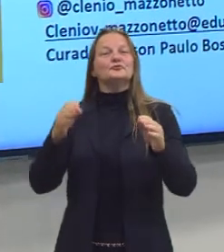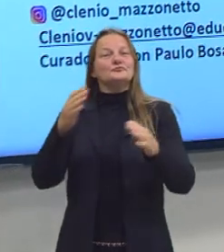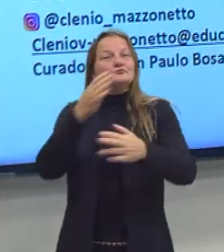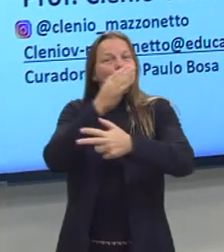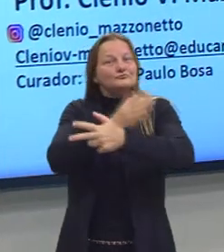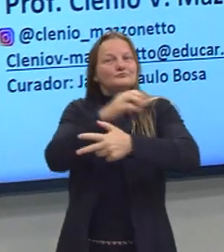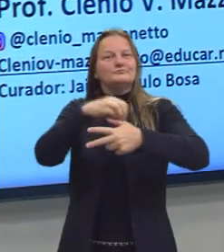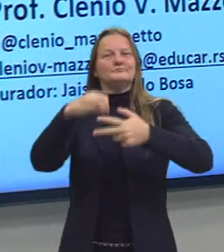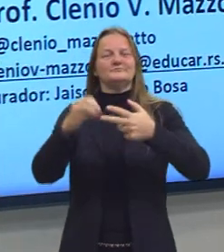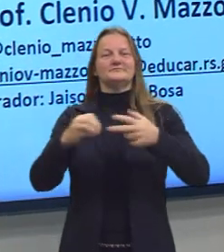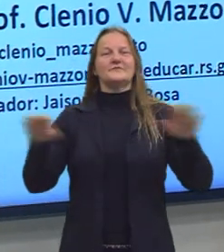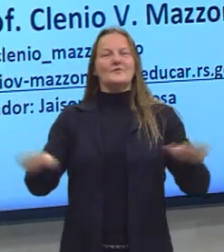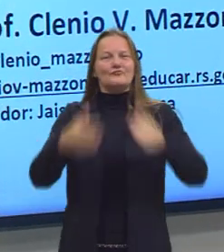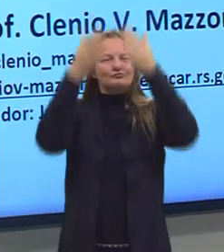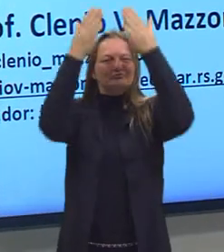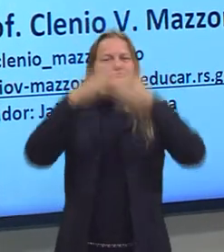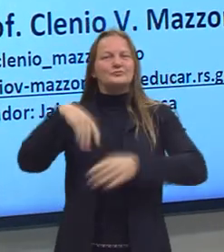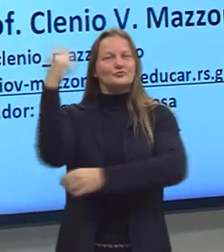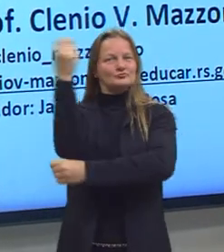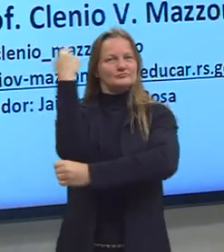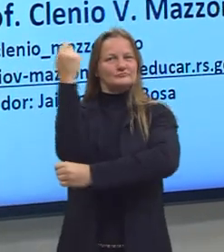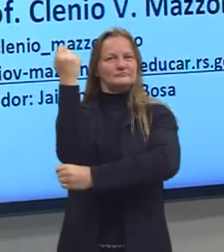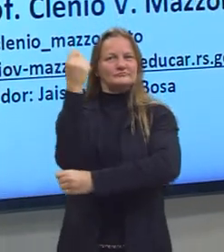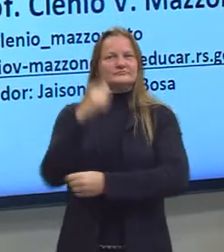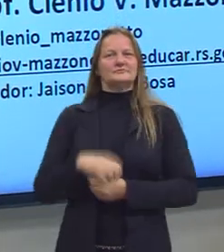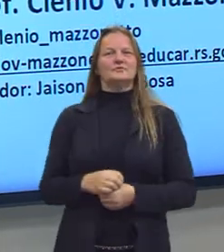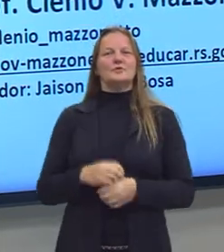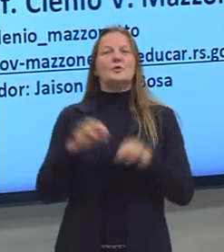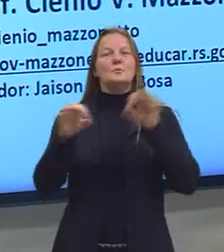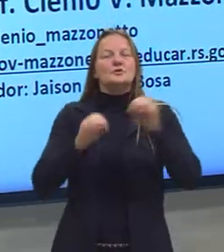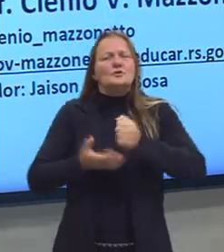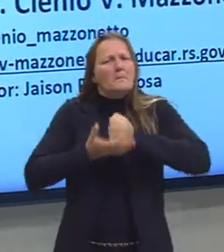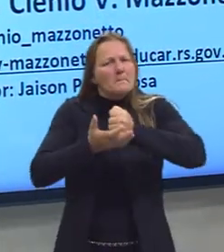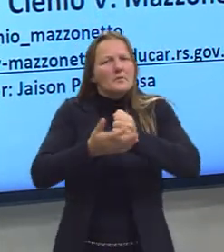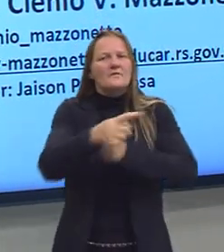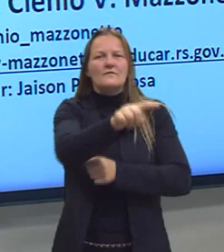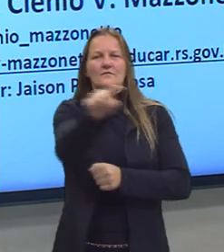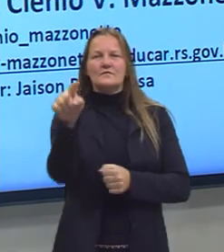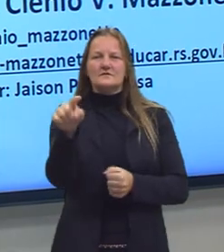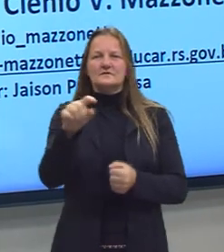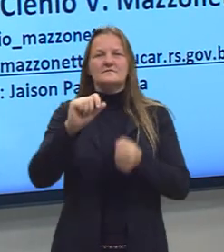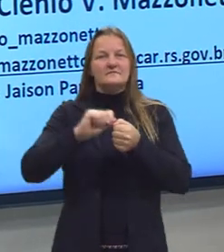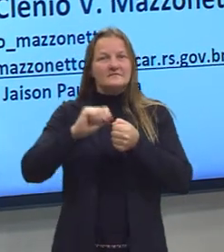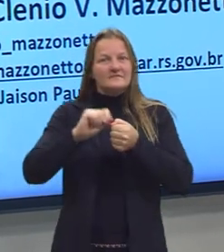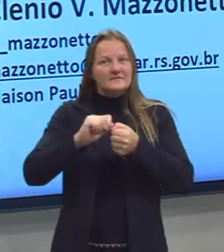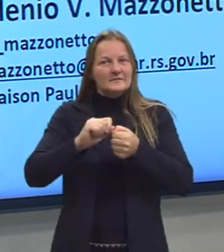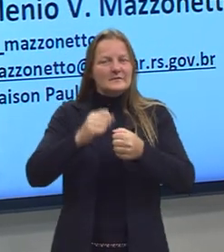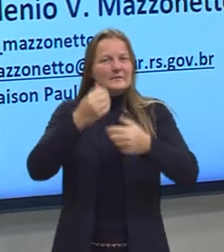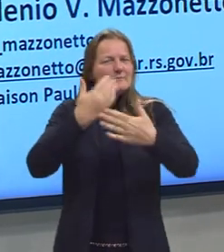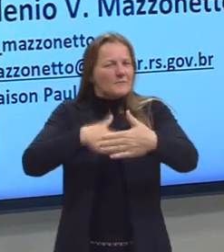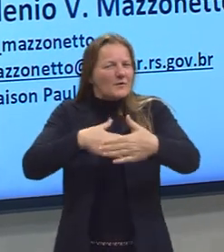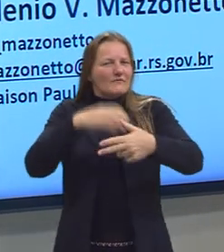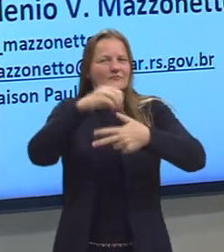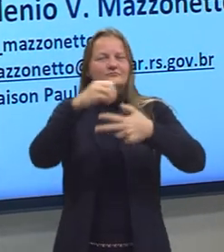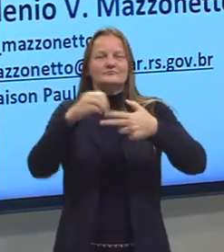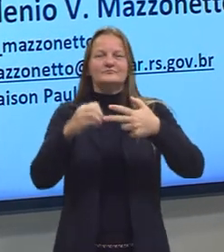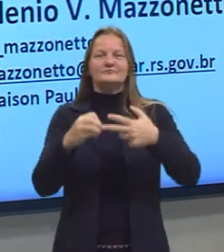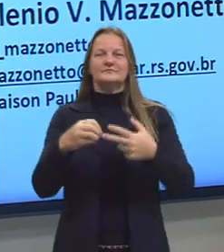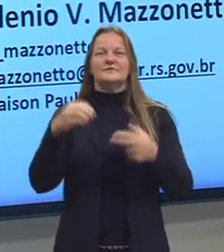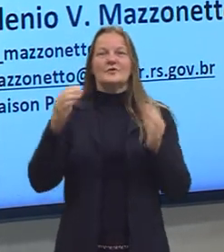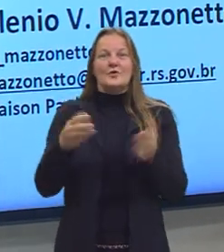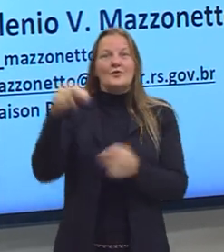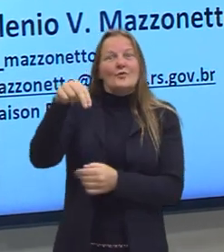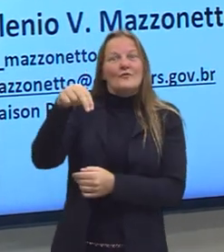da Secretaria de Educação do Rio Grande do Sul, um projeto de apoio para você que vai fazer as provas do ENEM em